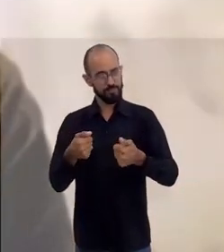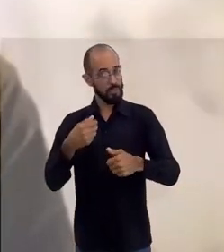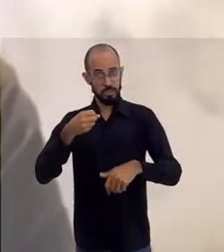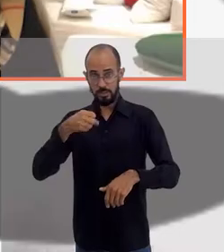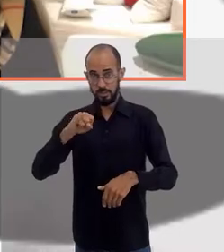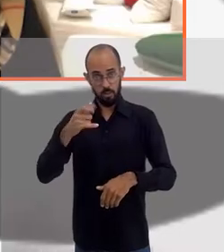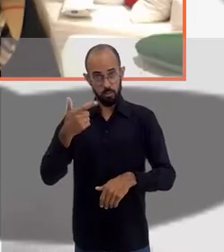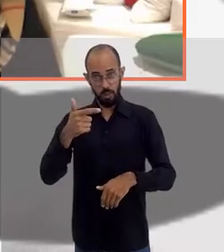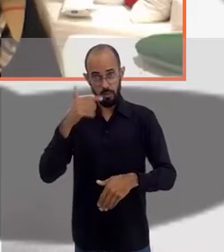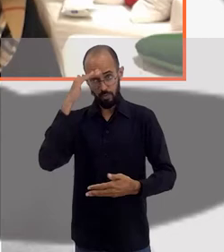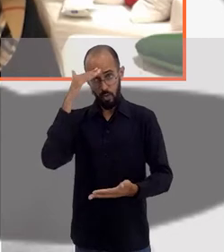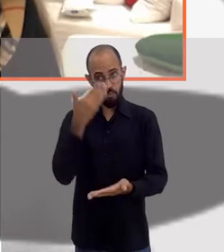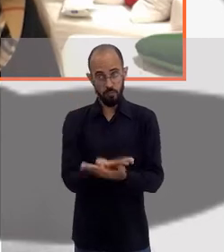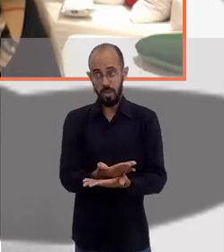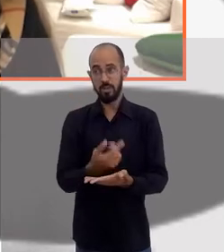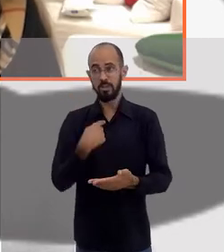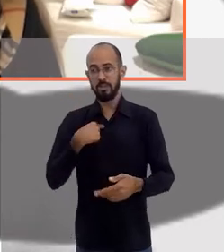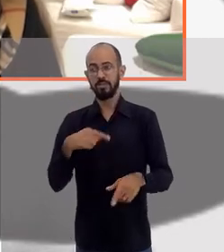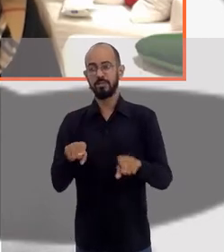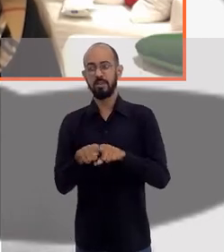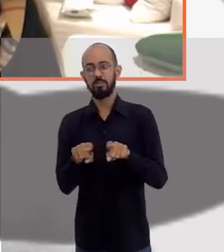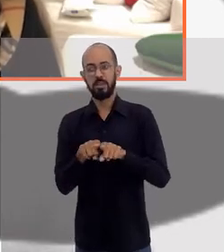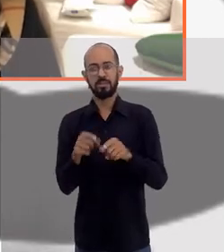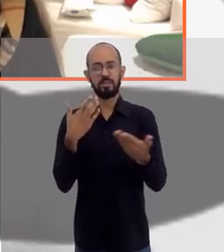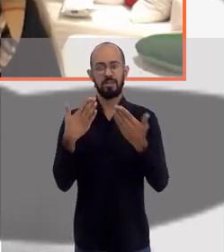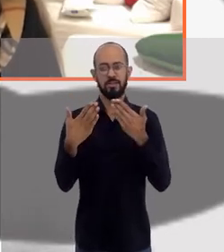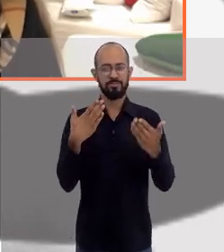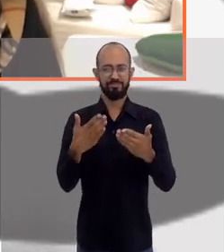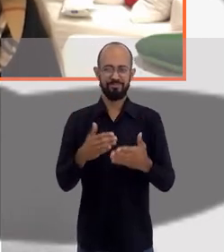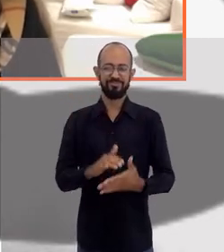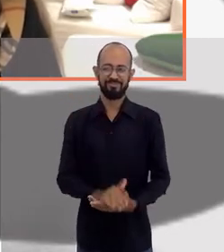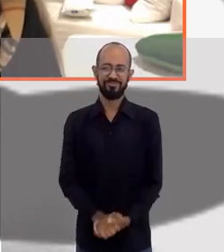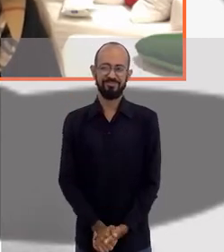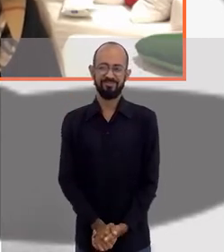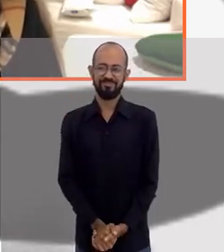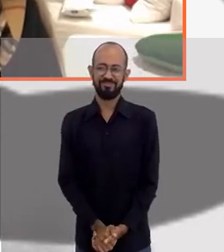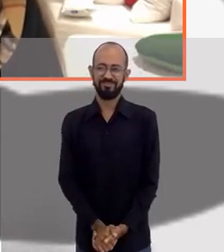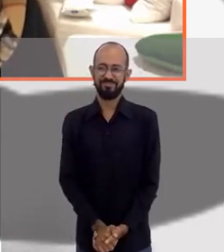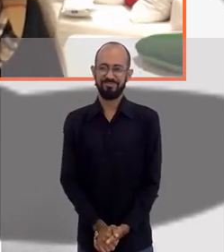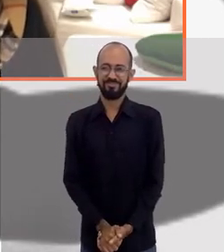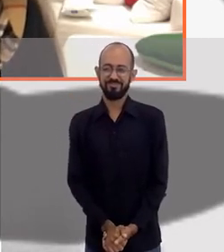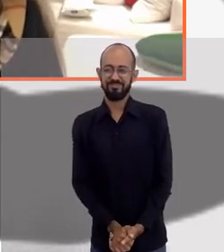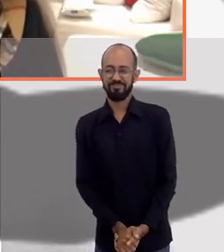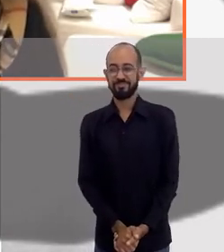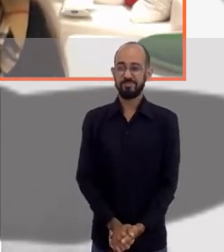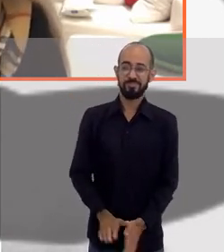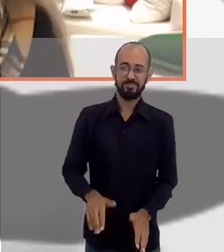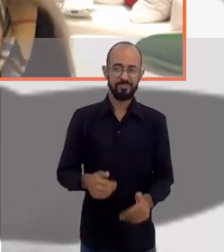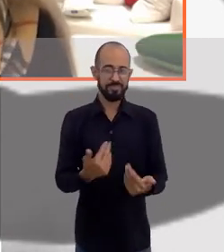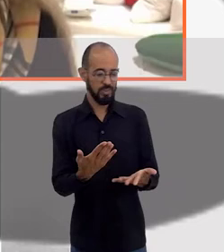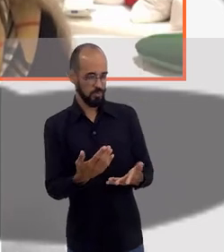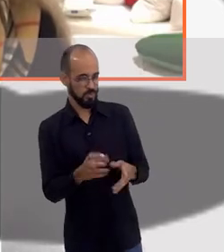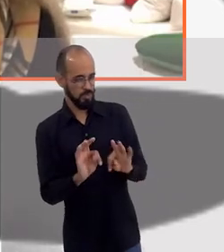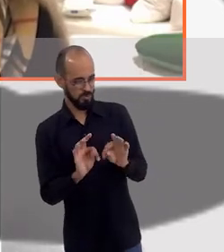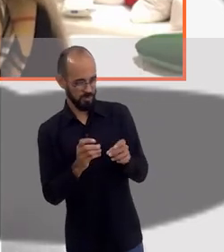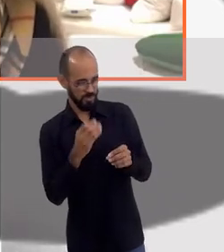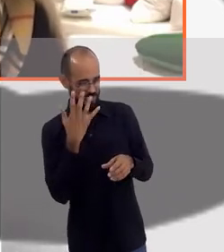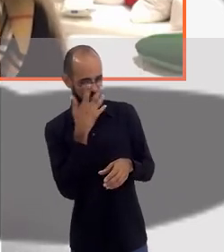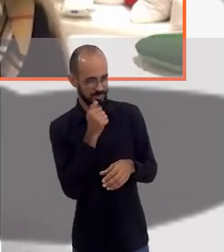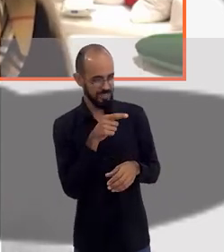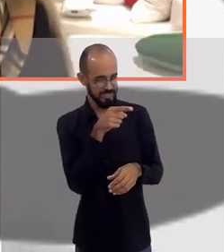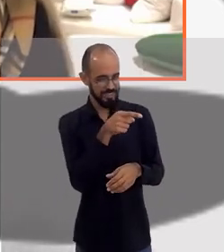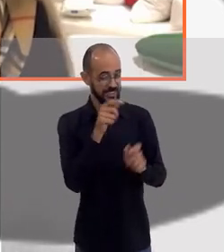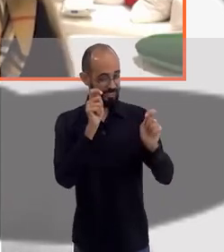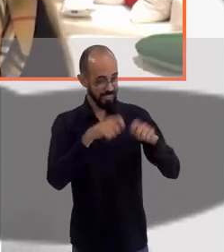eu também não estaria. Então, beijo para o pessoal lá da Atitude Infinita. E além dessa beleza toda, porque dá para